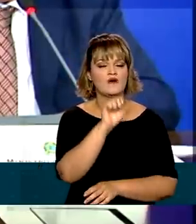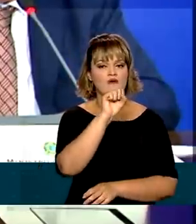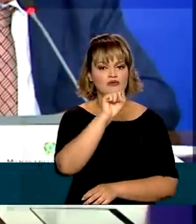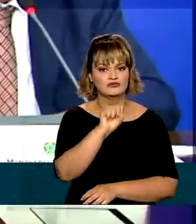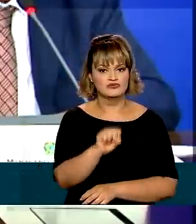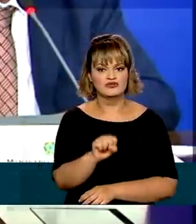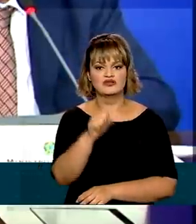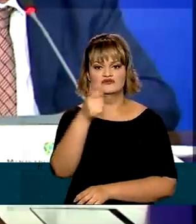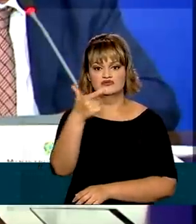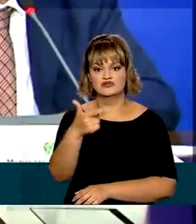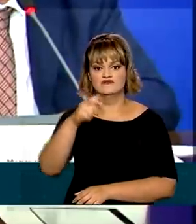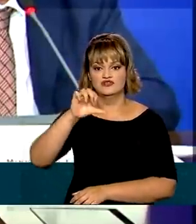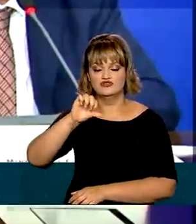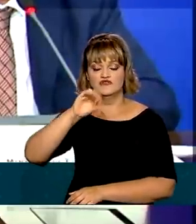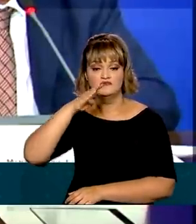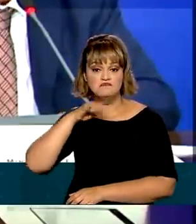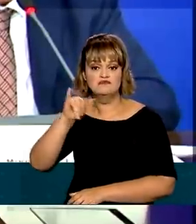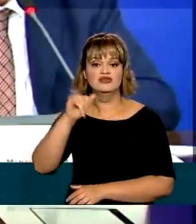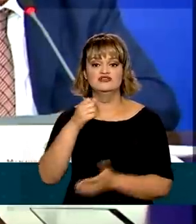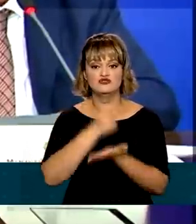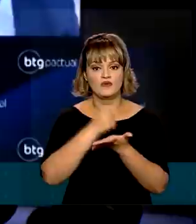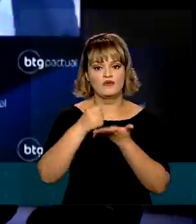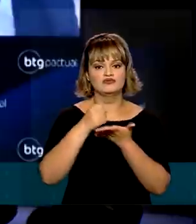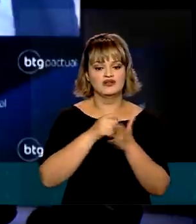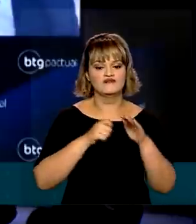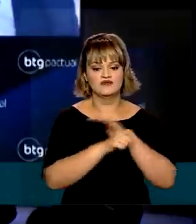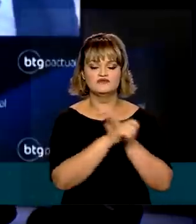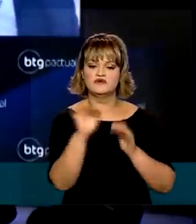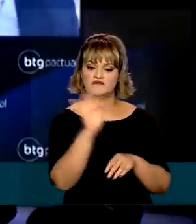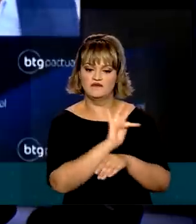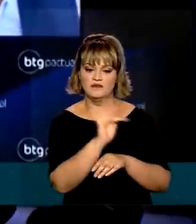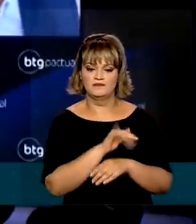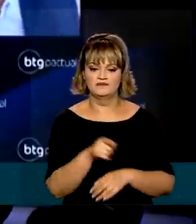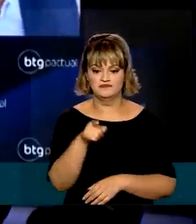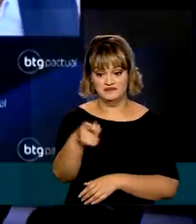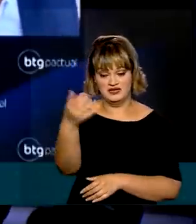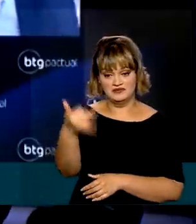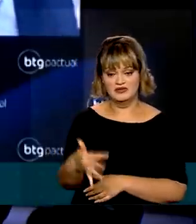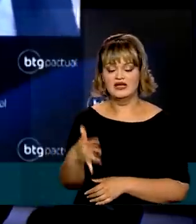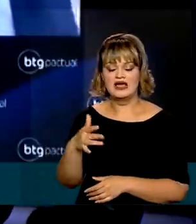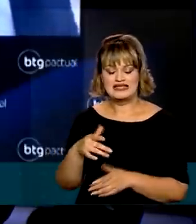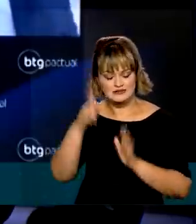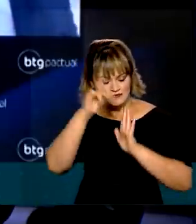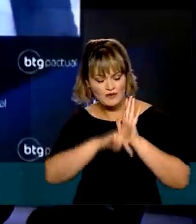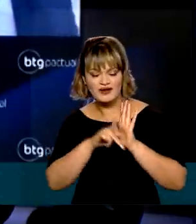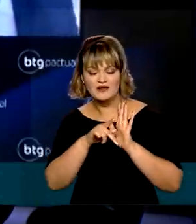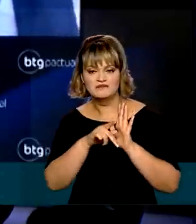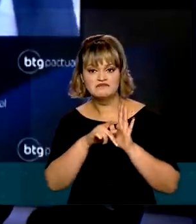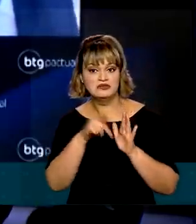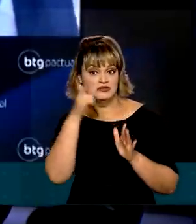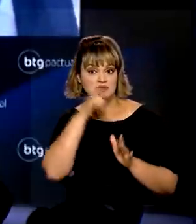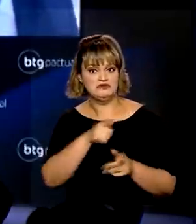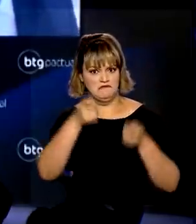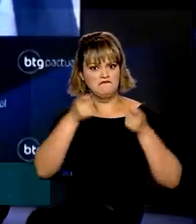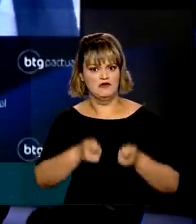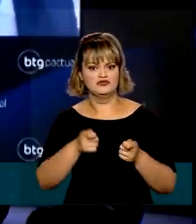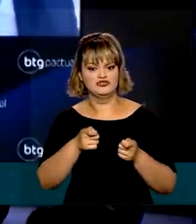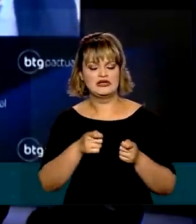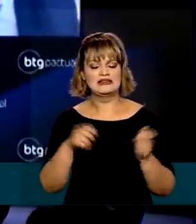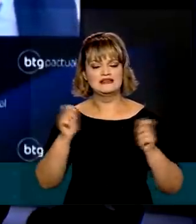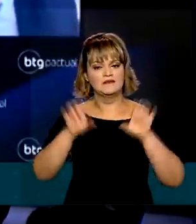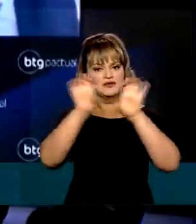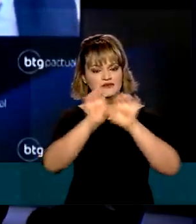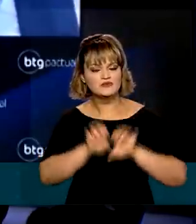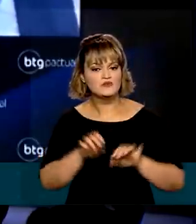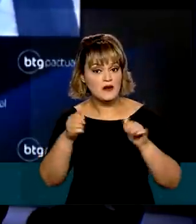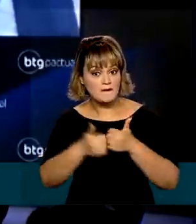bilhões de contratos de investimento formados. Nosso programa está sendo bastante consistente e vai nos levar até a infraestrutura mais privada